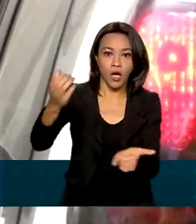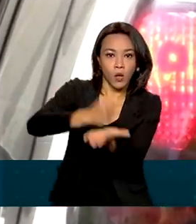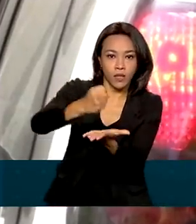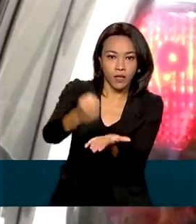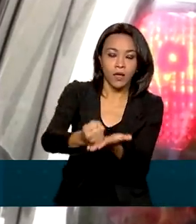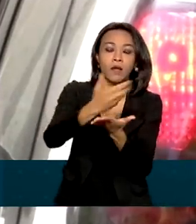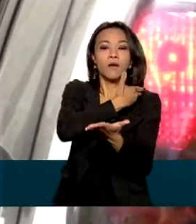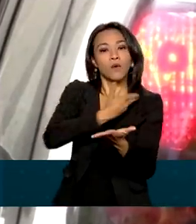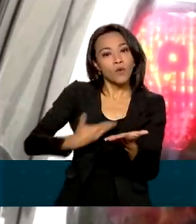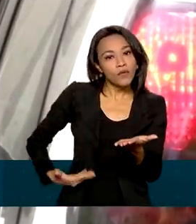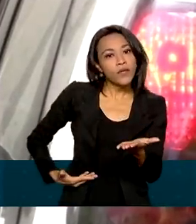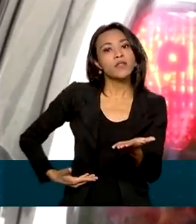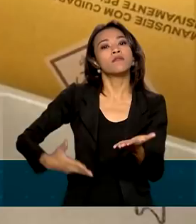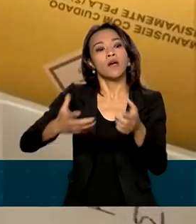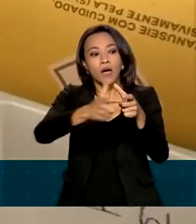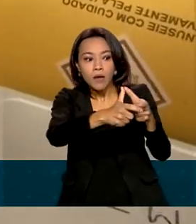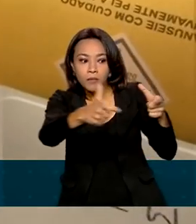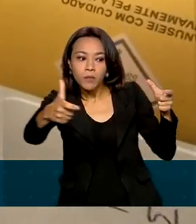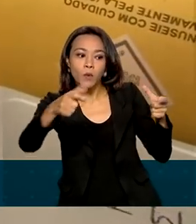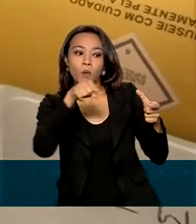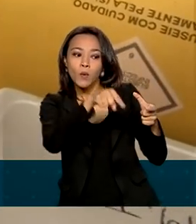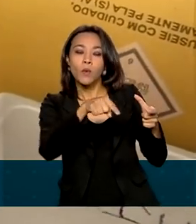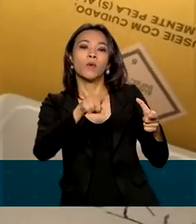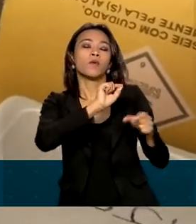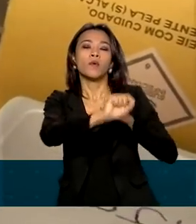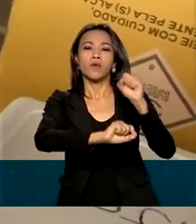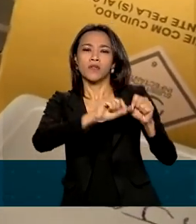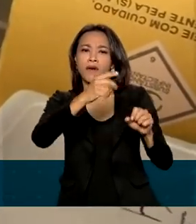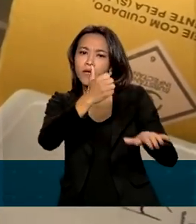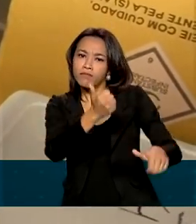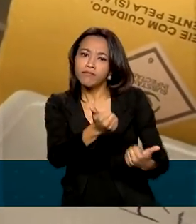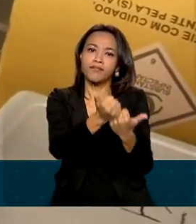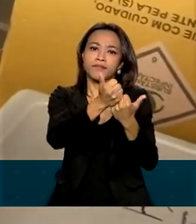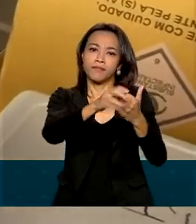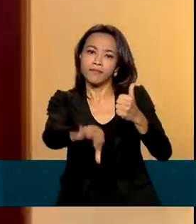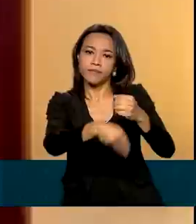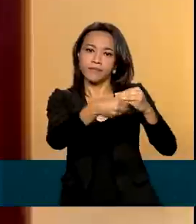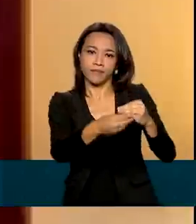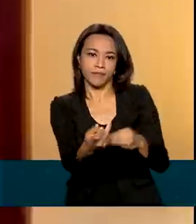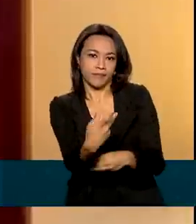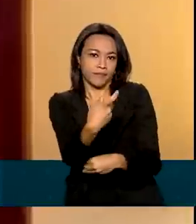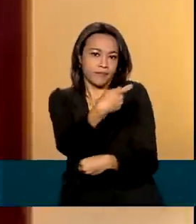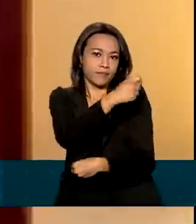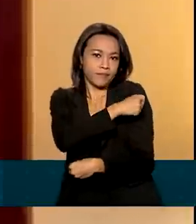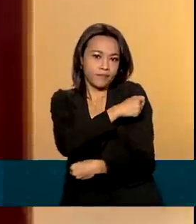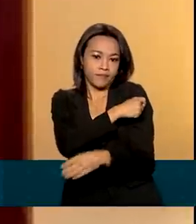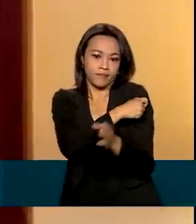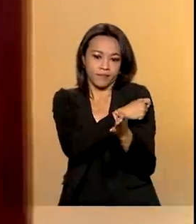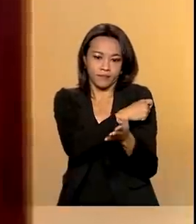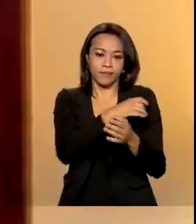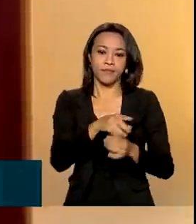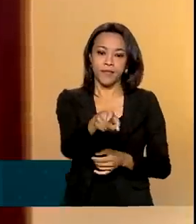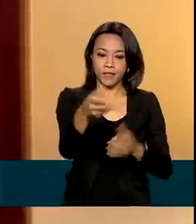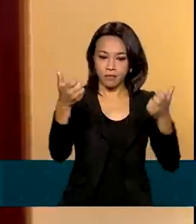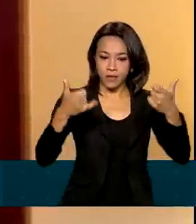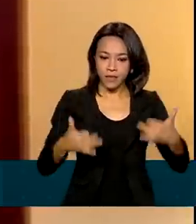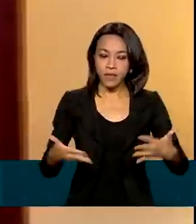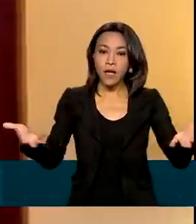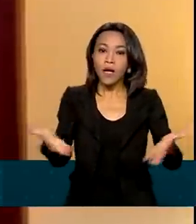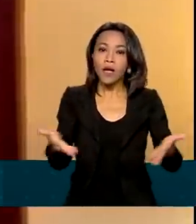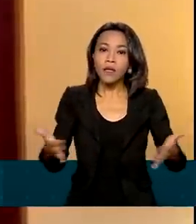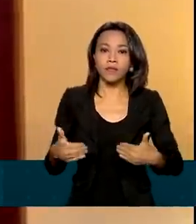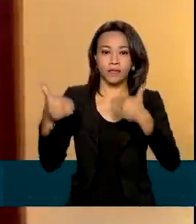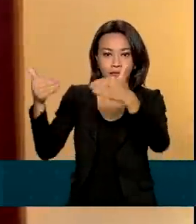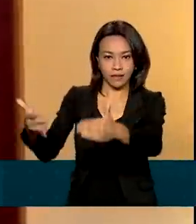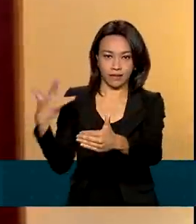ampliou o grupo que vai receber uma dose de reforço do imunizante. Agora, o Ministério da Saúde vai